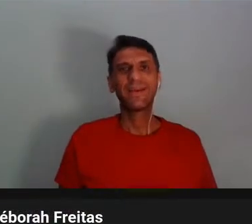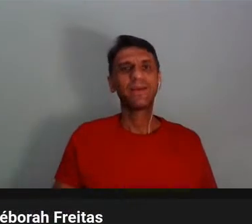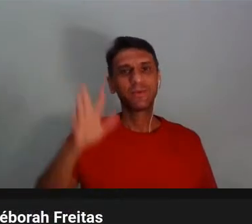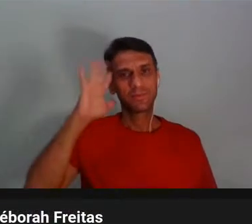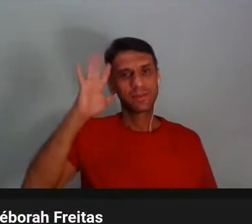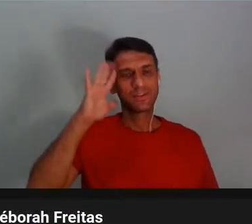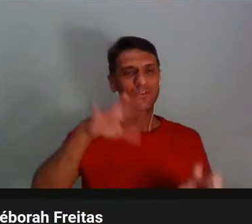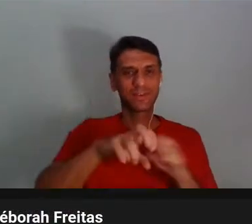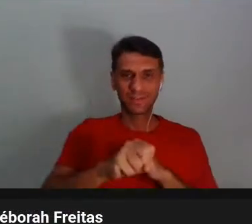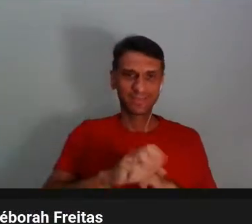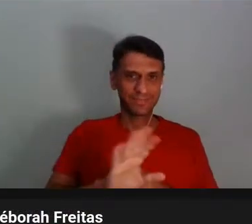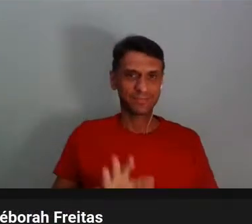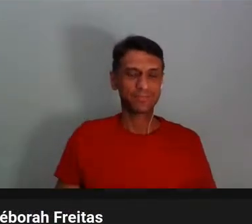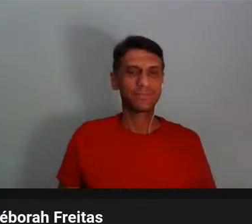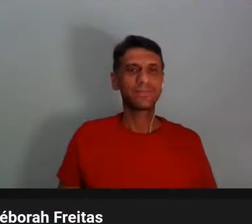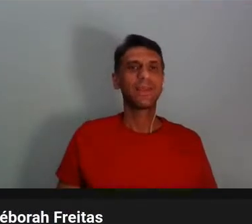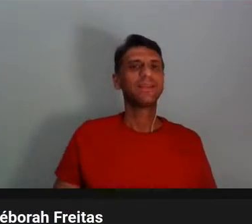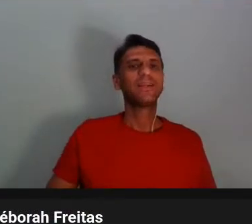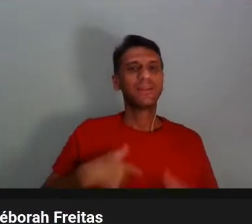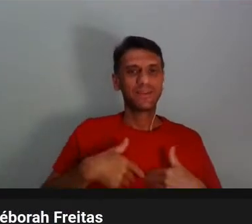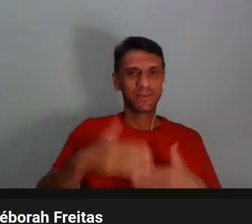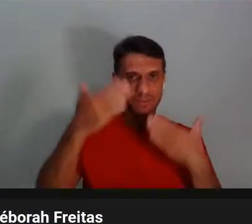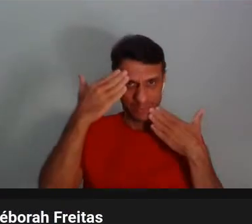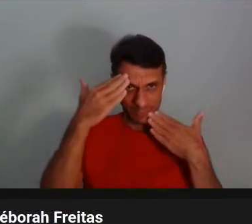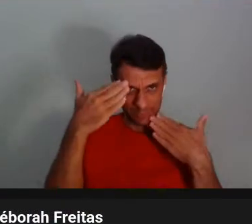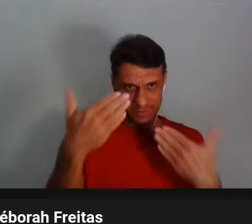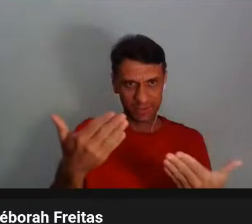Bom, gente, muito obrigada.